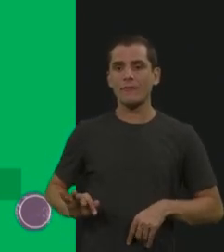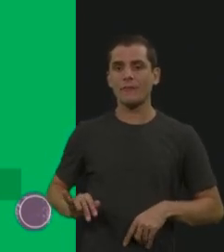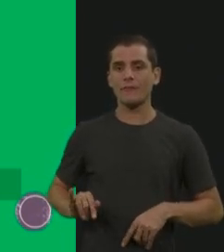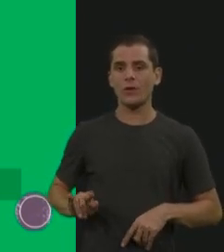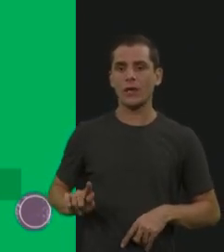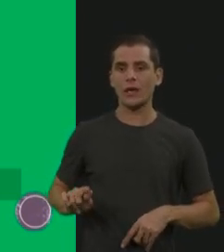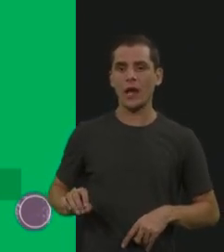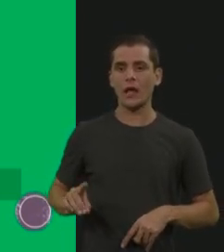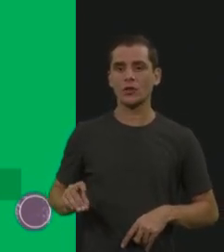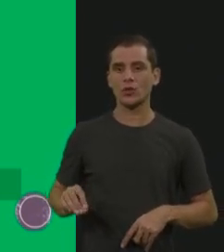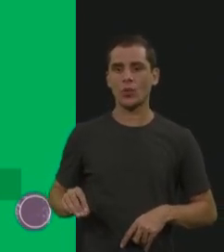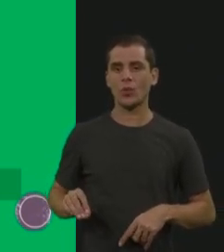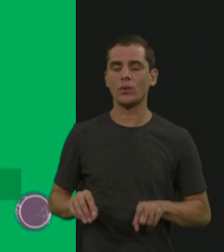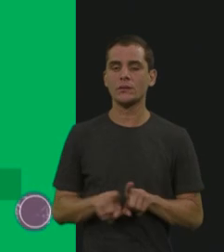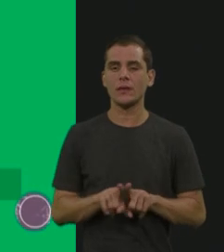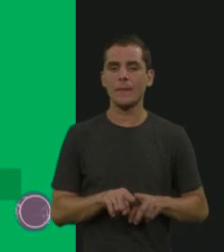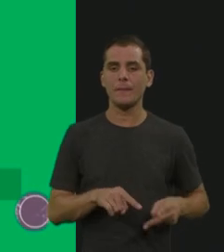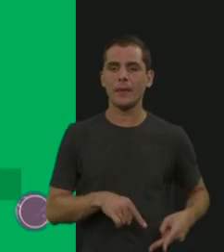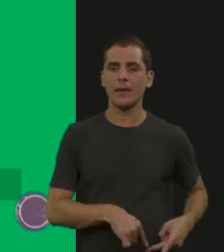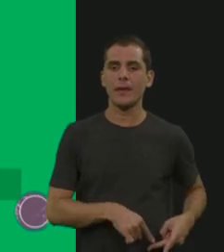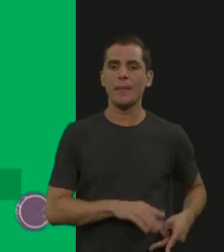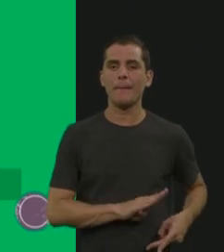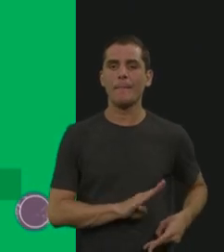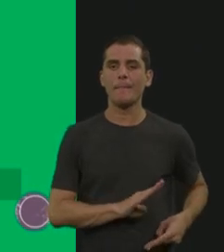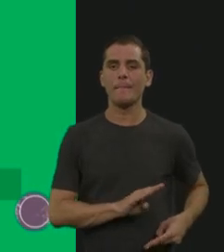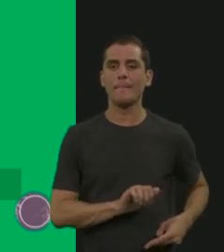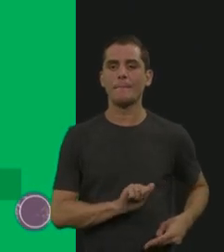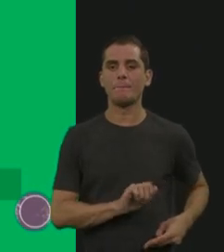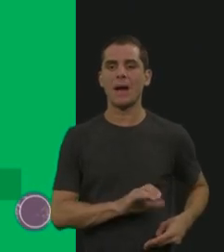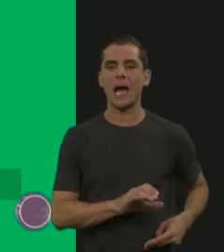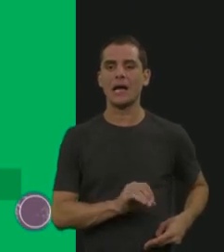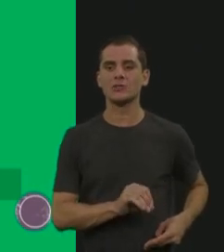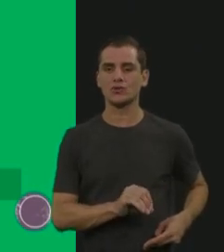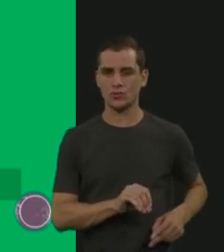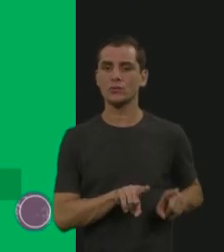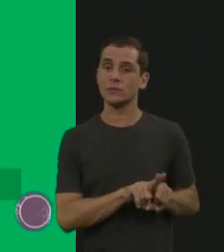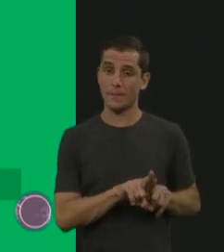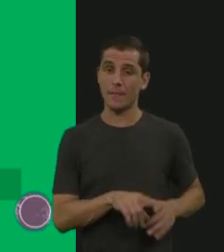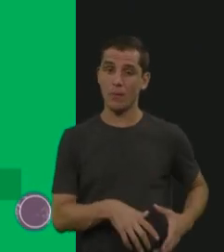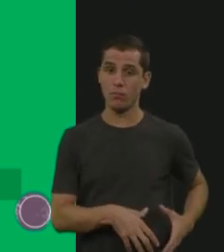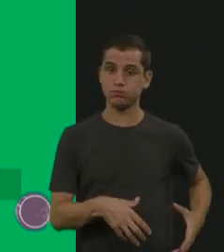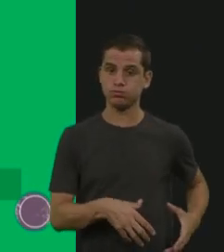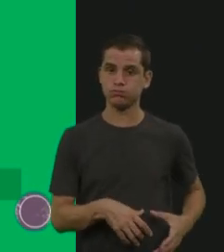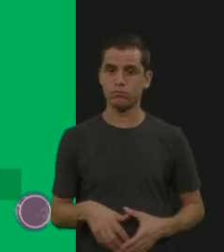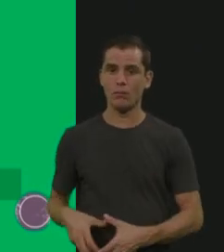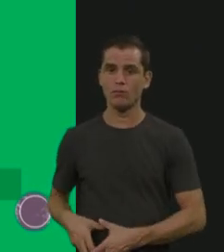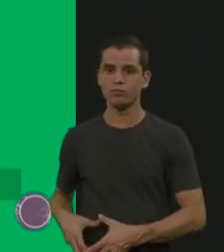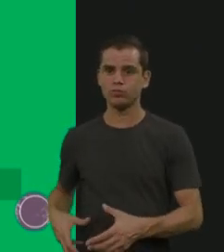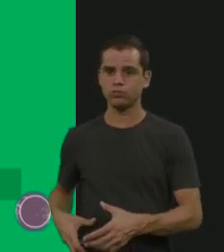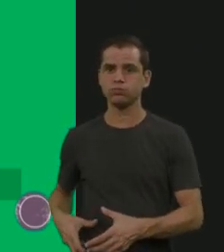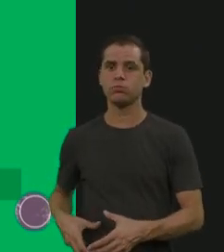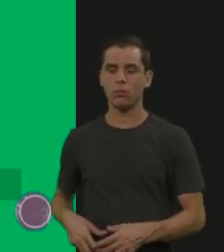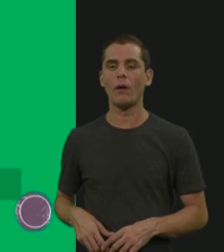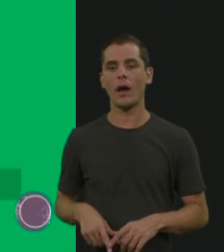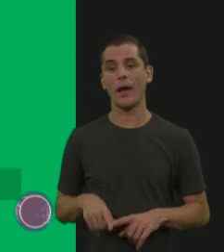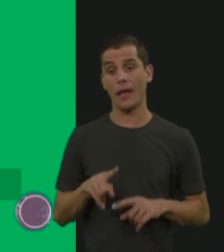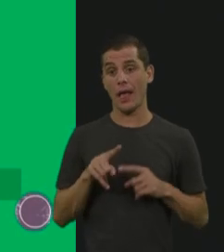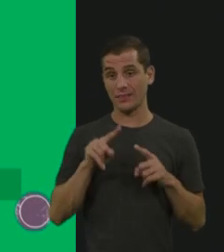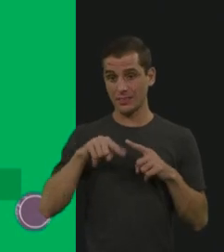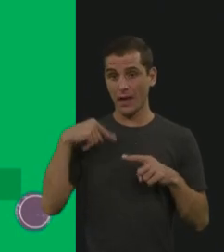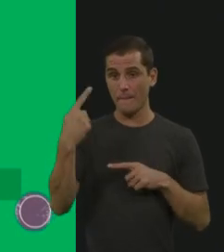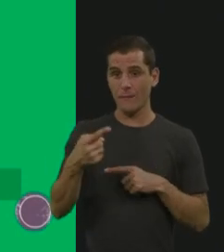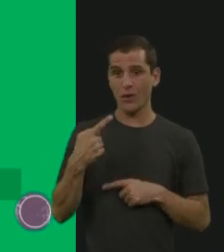importante. A hérnia já pode nascer, tá? Umbilical ou ingnal. Mas o baço e fígado, geralmente, é depois de um ano, tá?